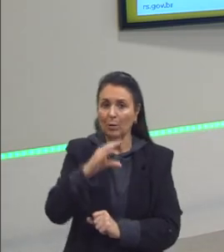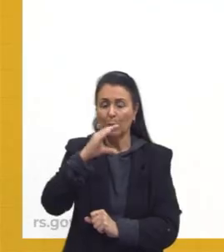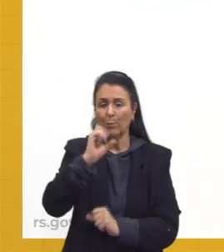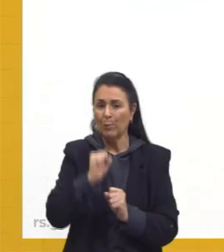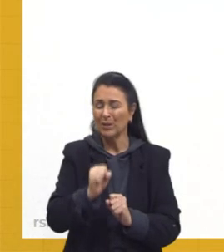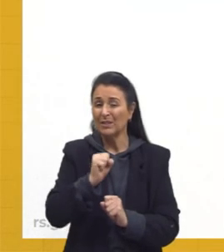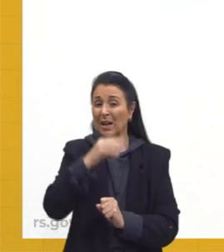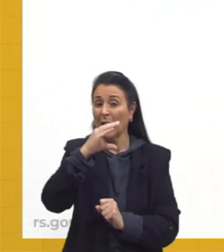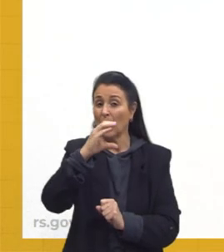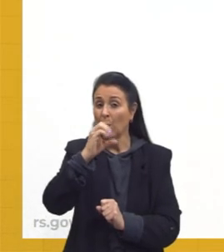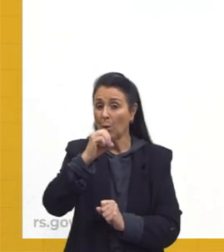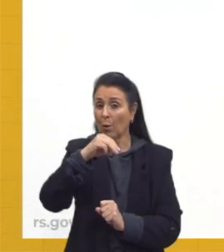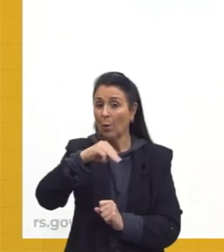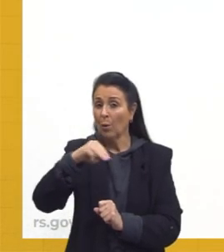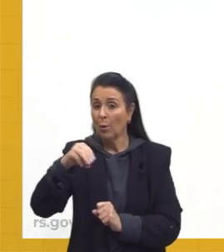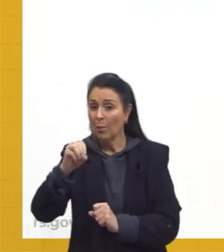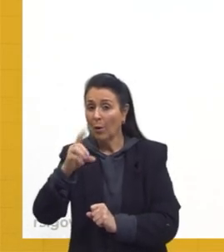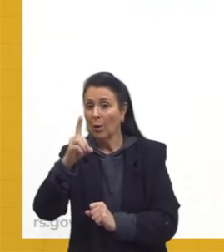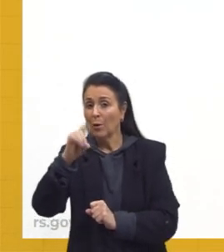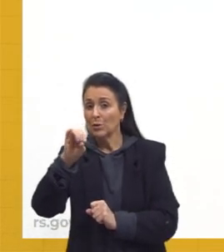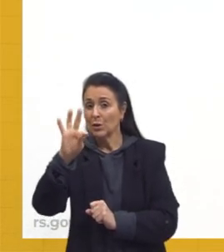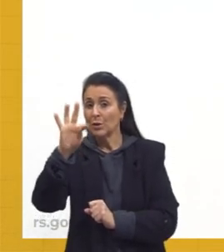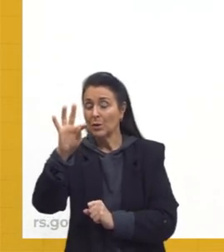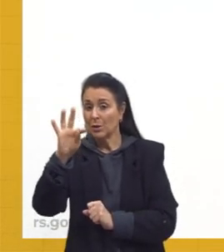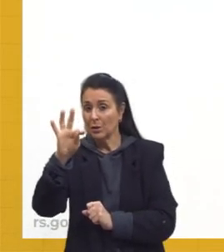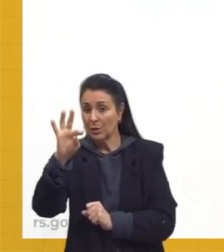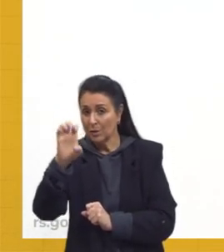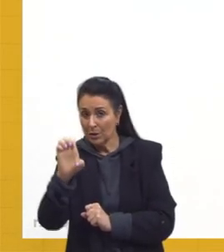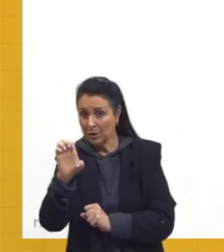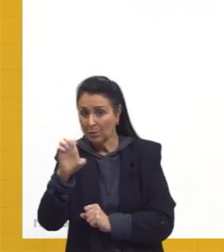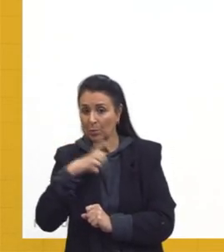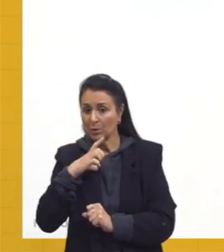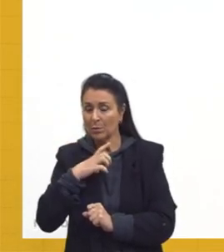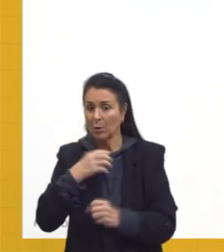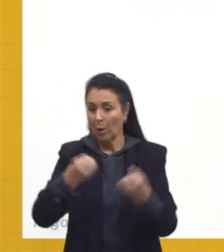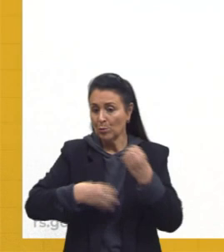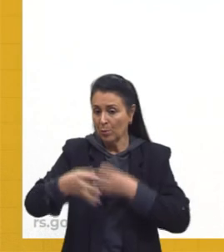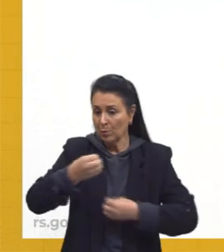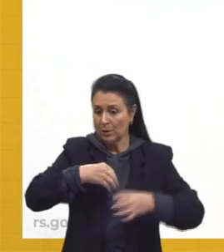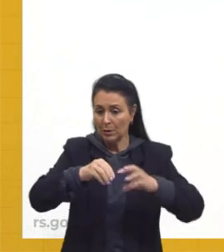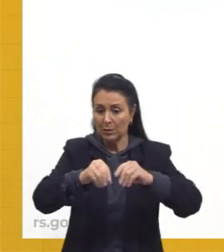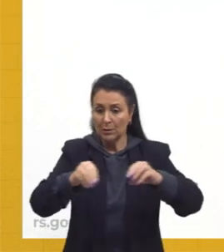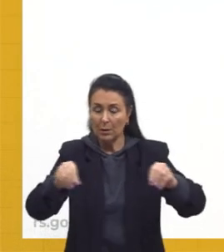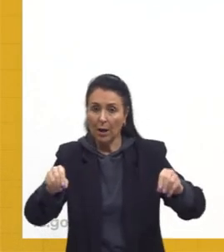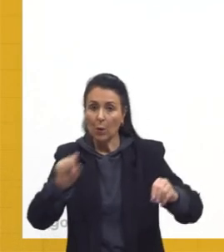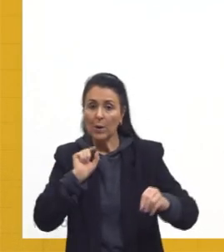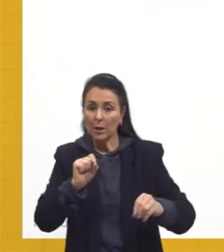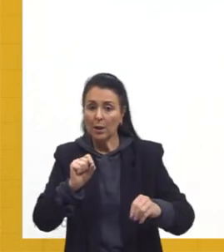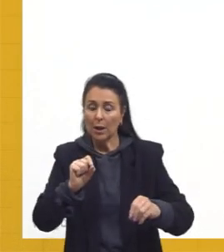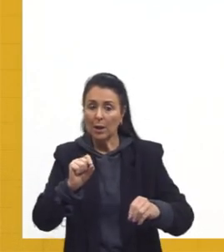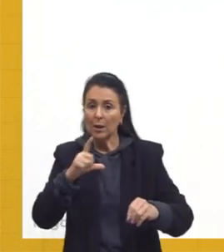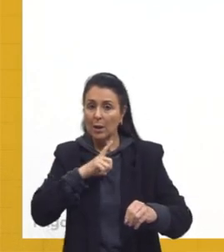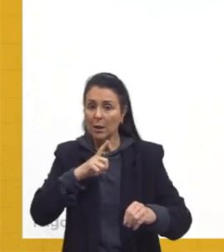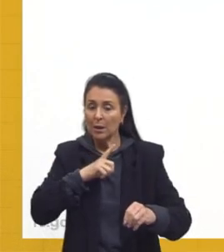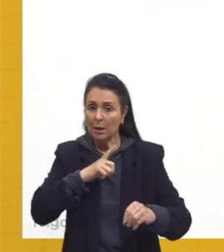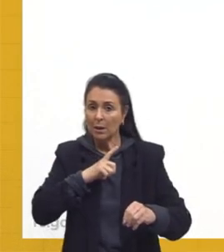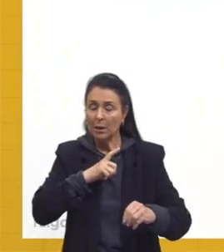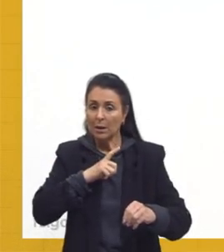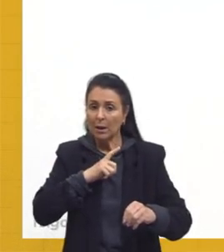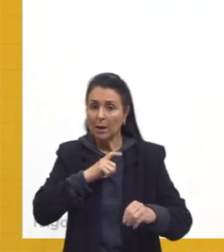essa concentração fundiária nessa mão dessas pessoas. E os poucos que têm vão migrar para a nossa